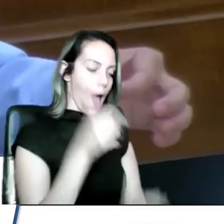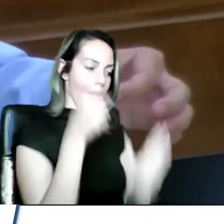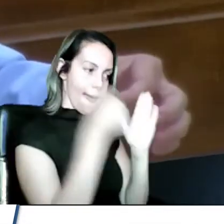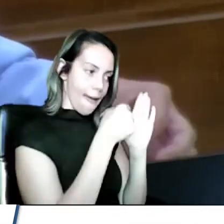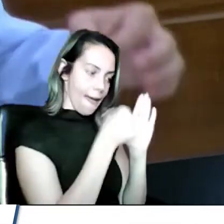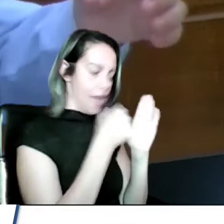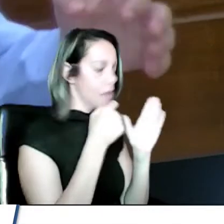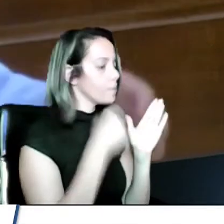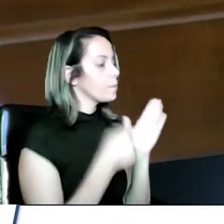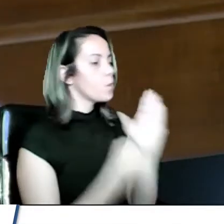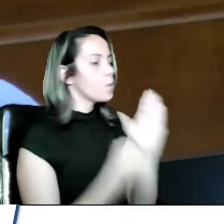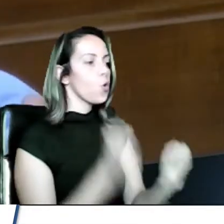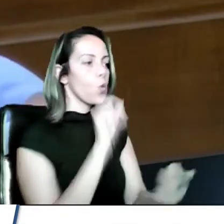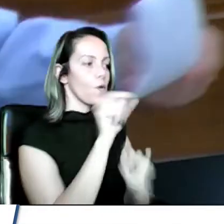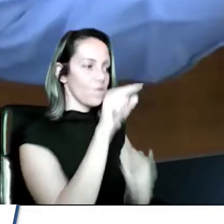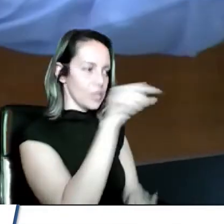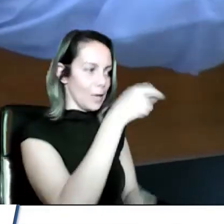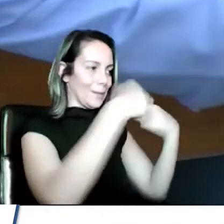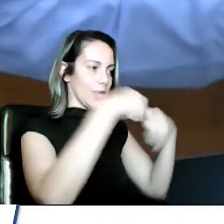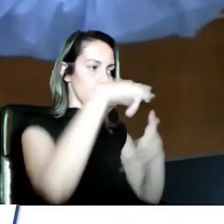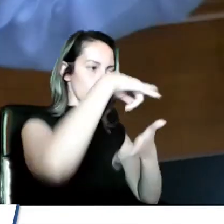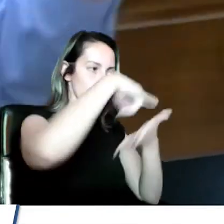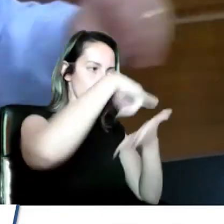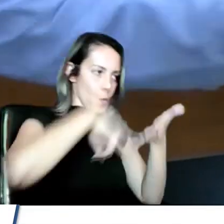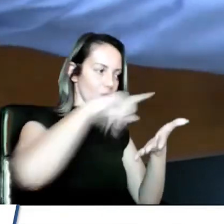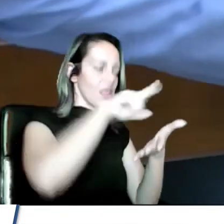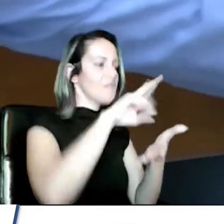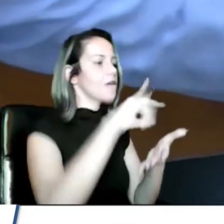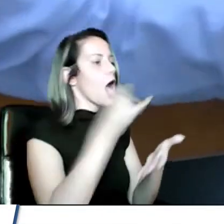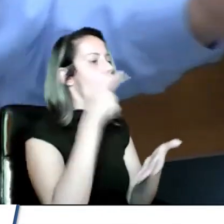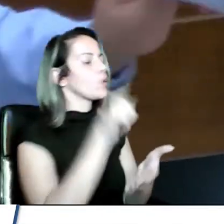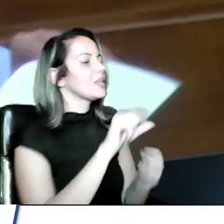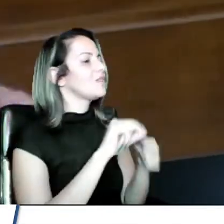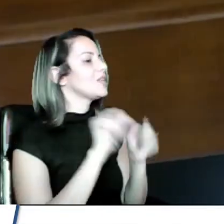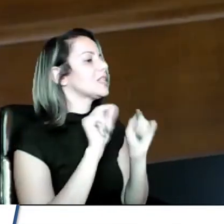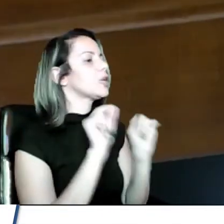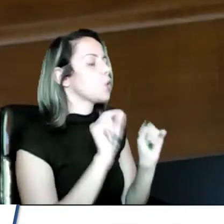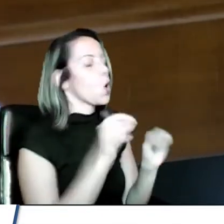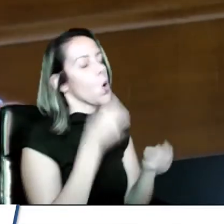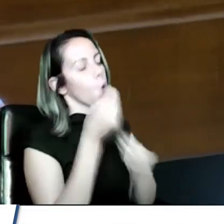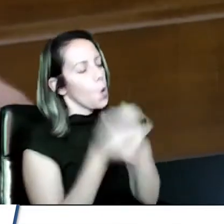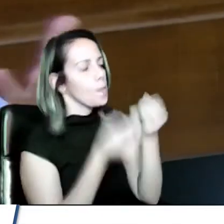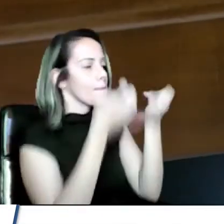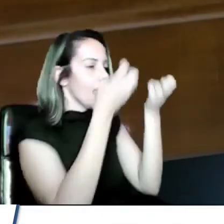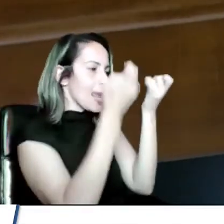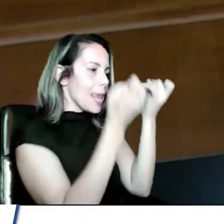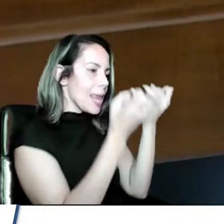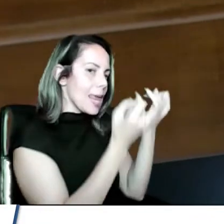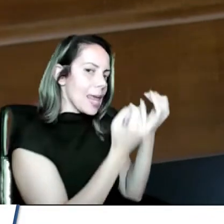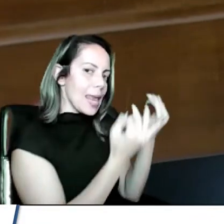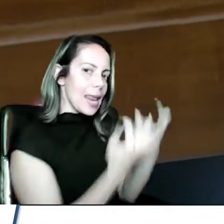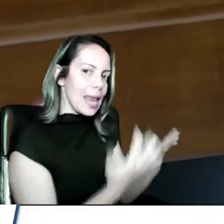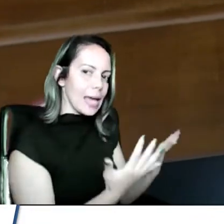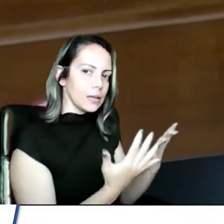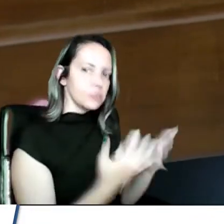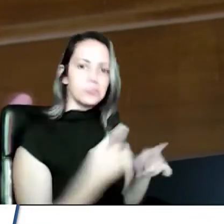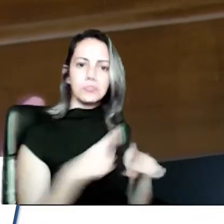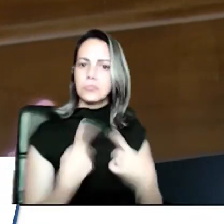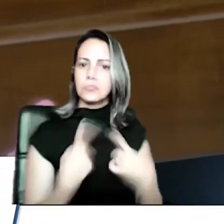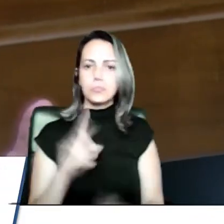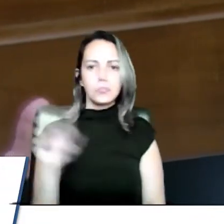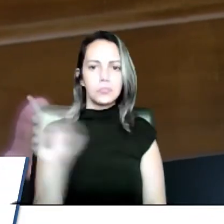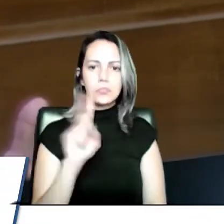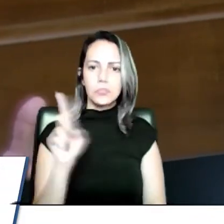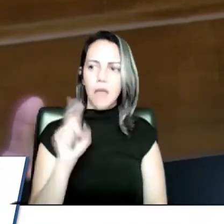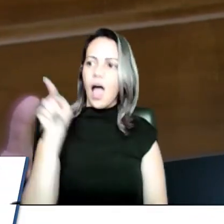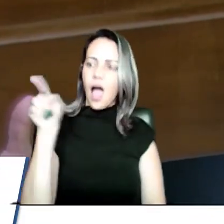Esse documento, ela vai retirar, não, você tem que trazer essa lista de documento e joga lá na mão da pessoa, que já não tem quem ajuda. e as